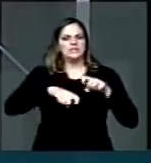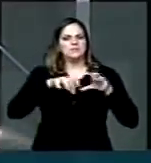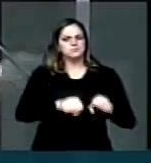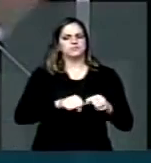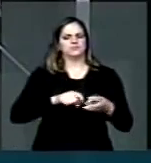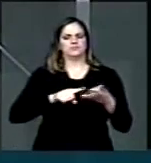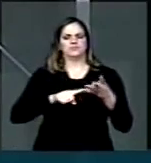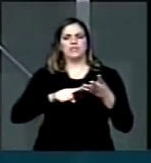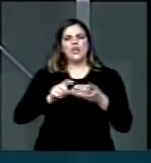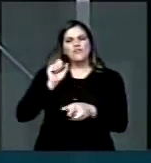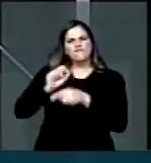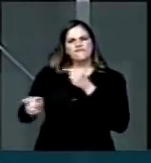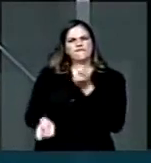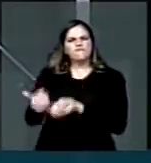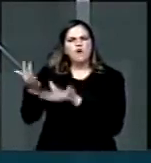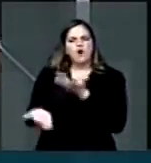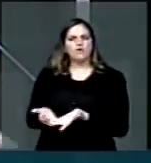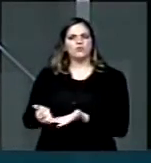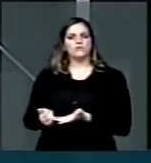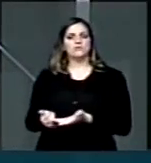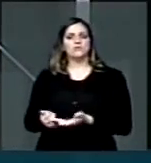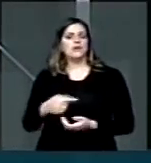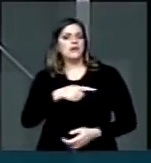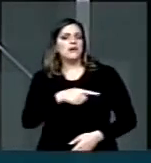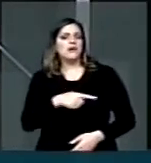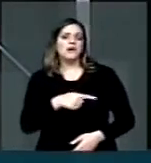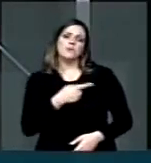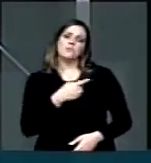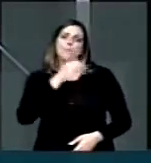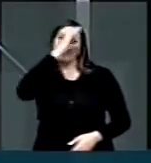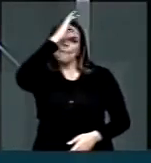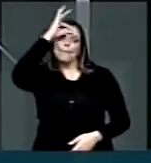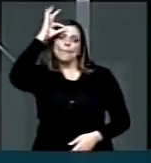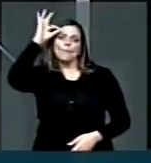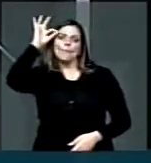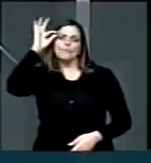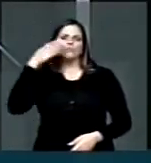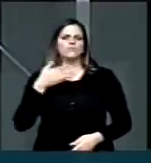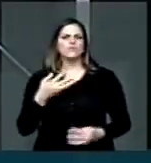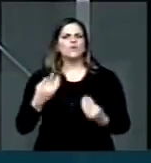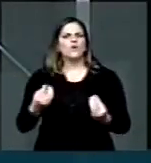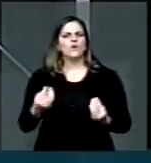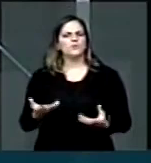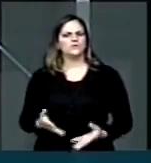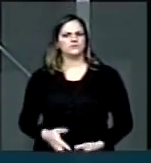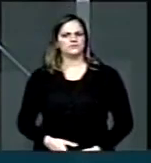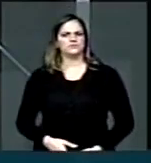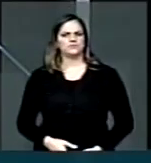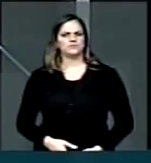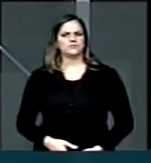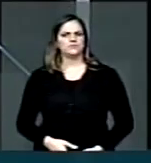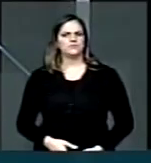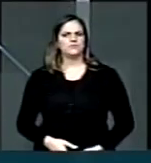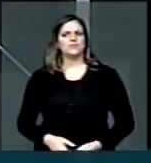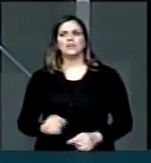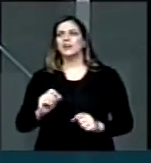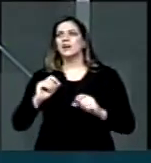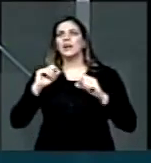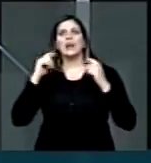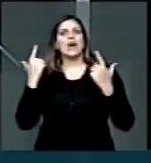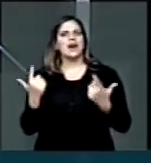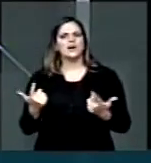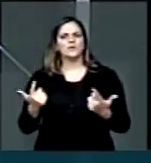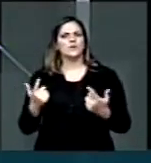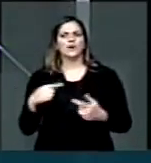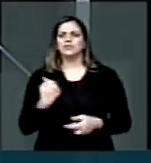fogo às pessoas e seja considerado relativamente incapaz. É claro e óbvio que a discussão não